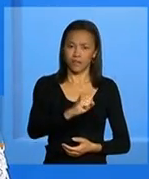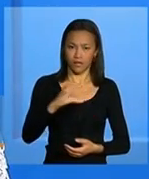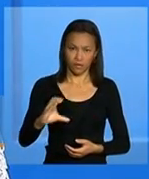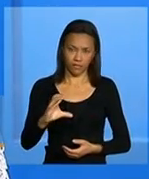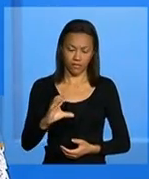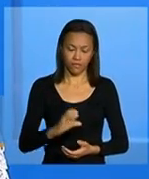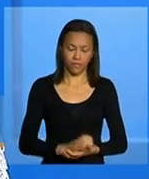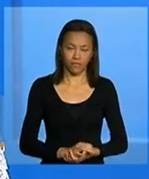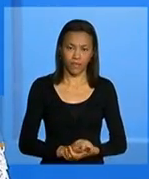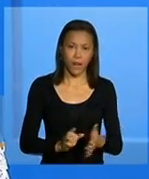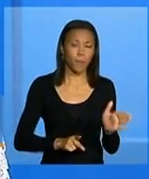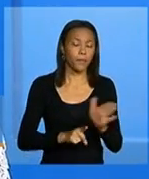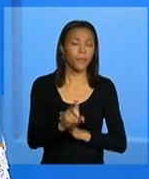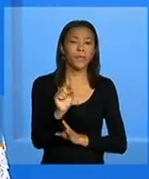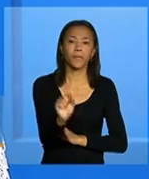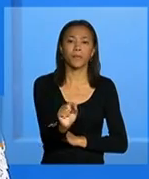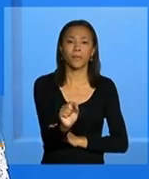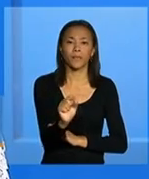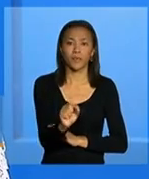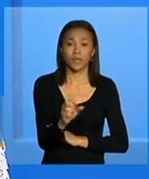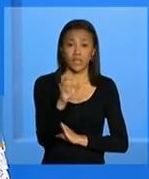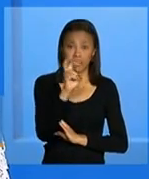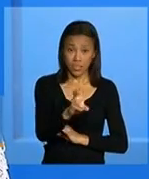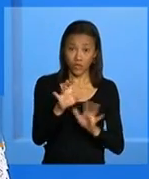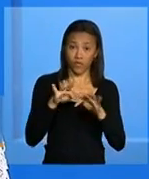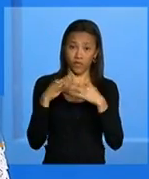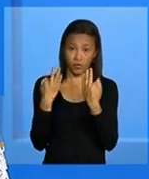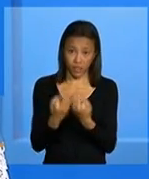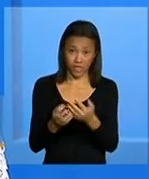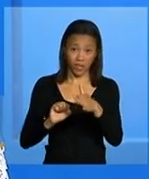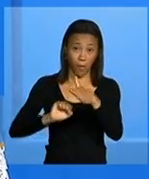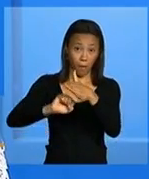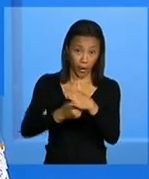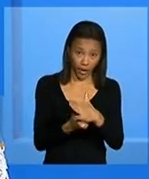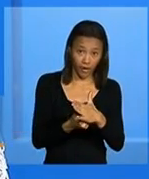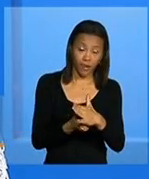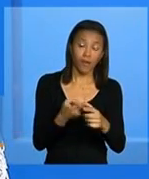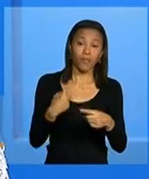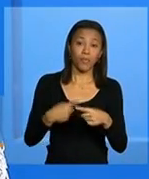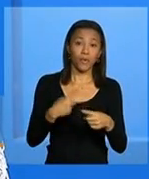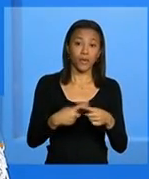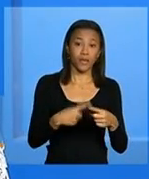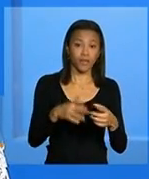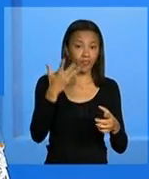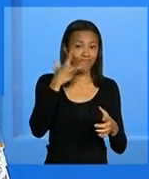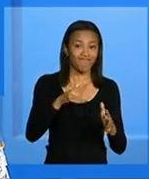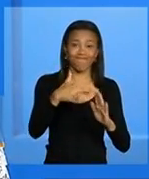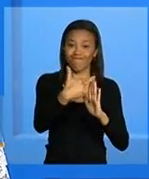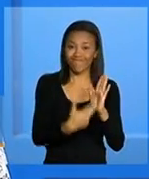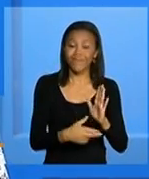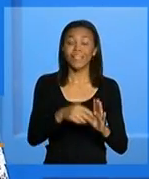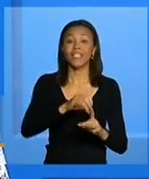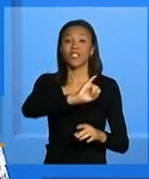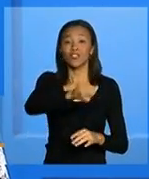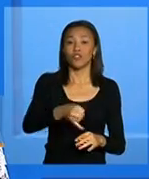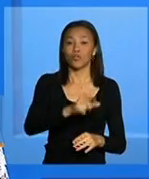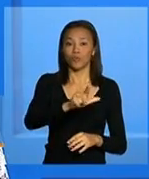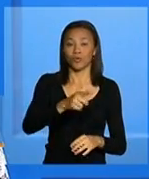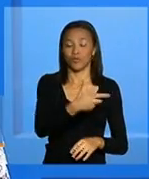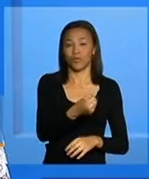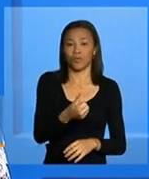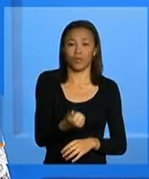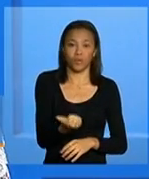ela pergunta assim cinco famílias estão bloqueadas por condicionalidades desde julho de 2012